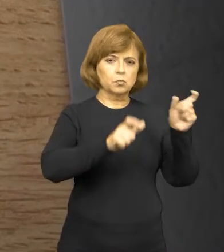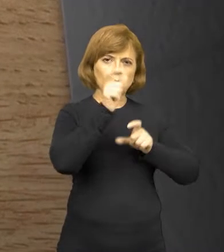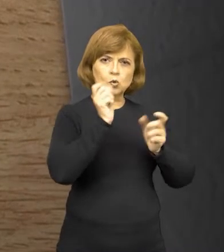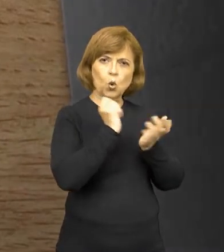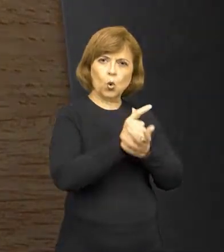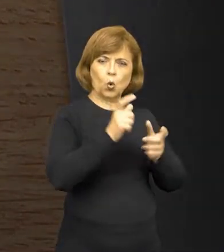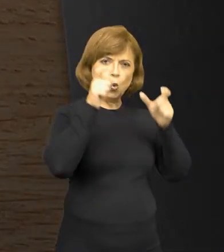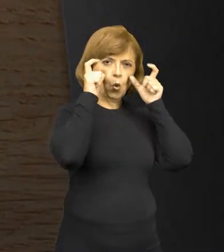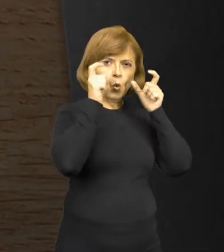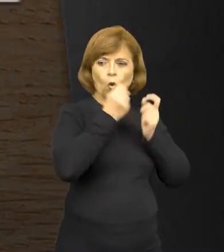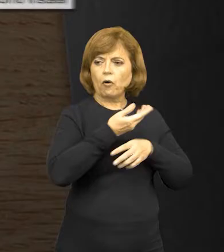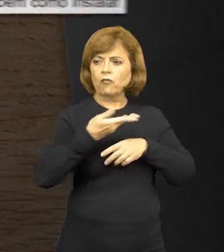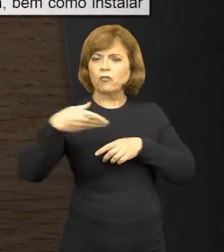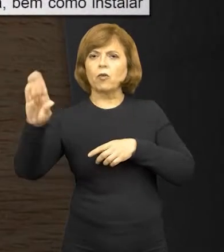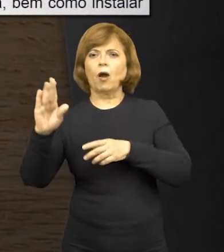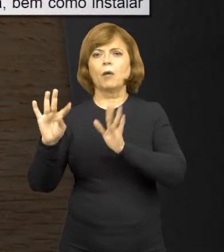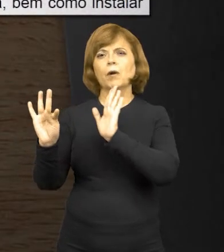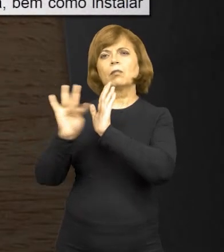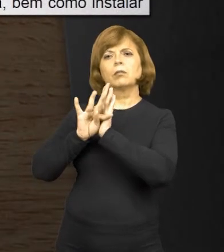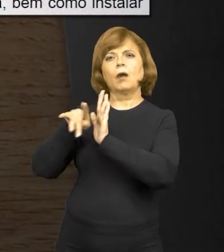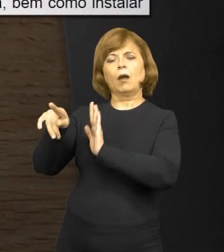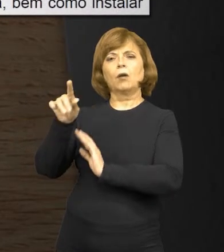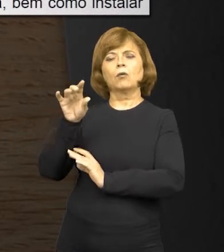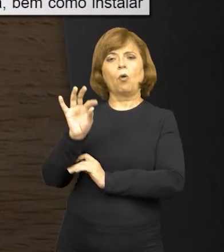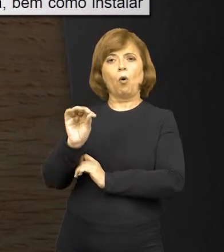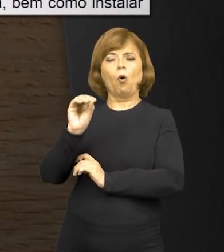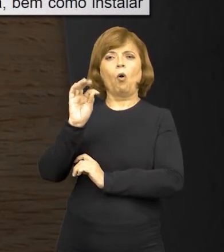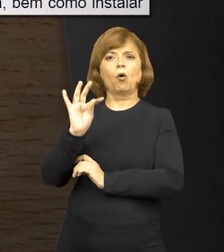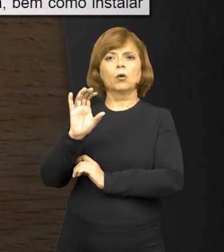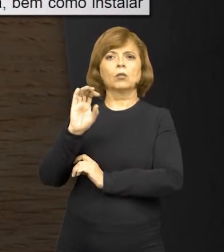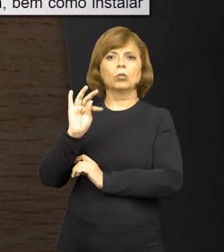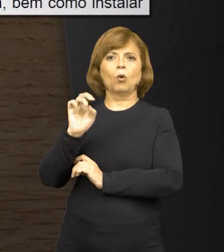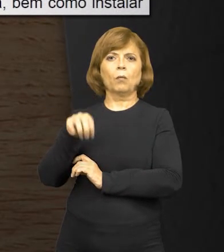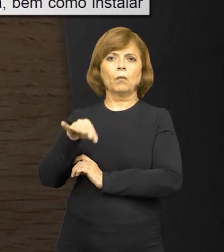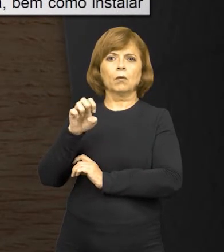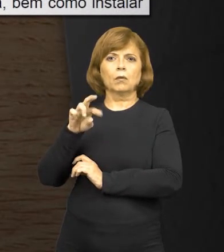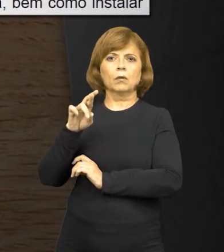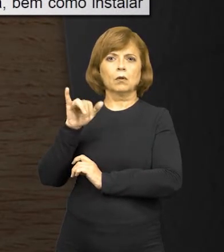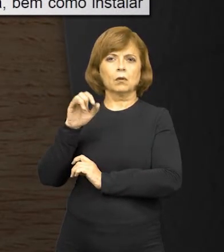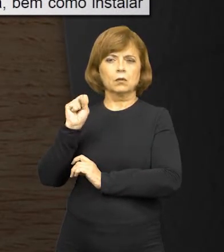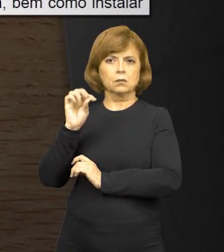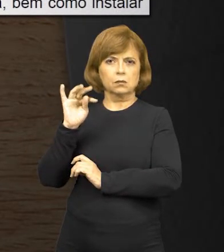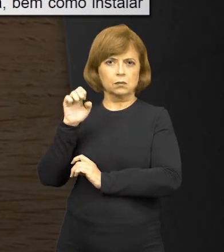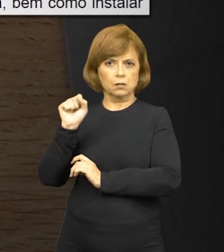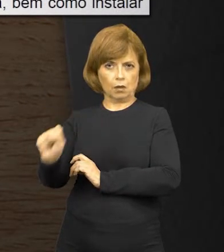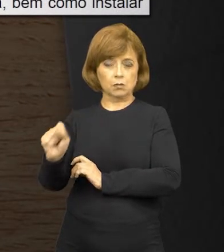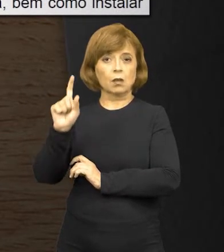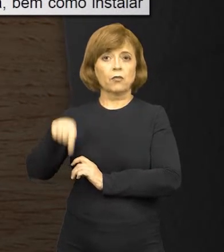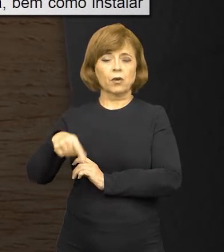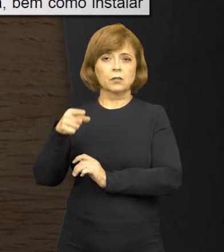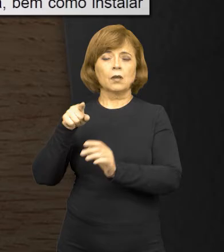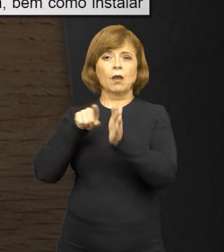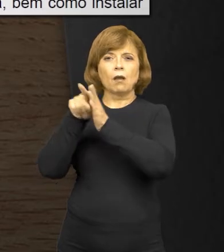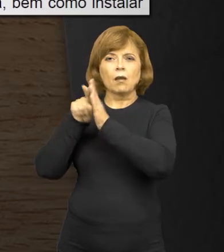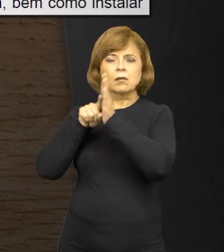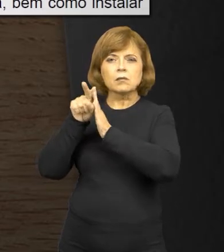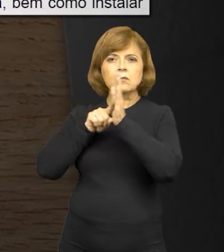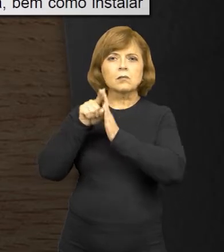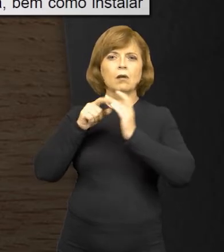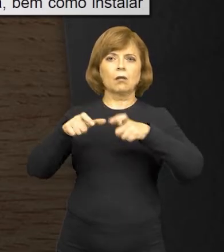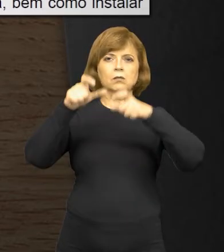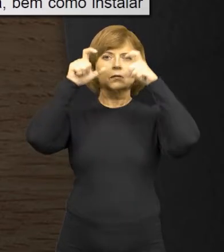para esses optometristas, para que realizassem exames considerados exames físicos.